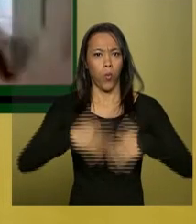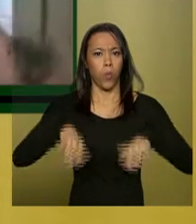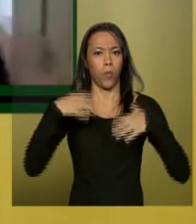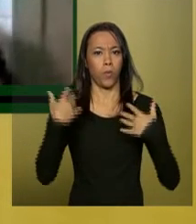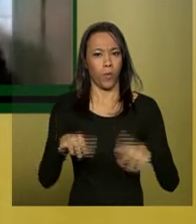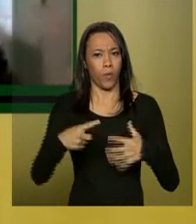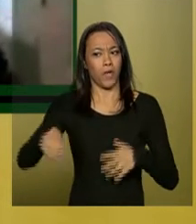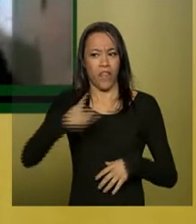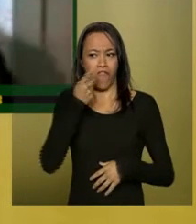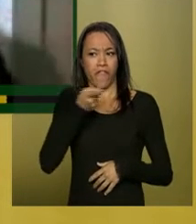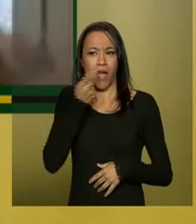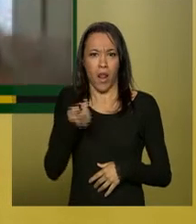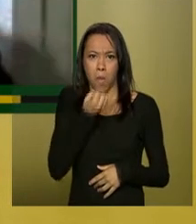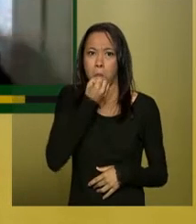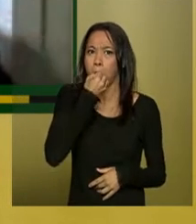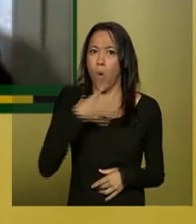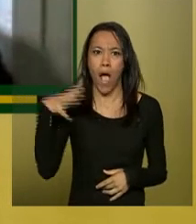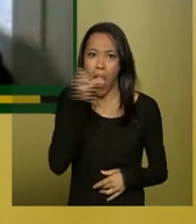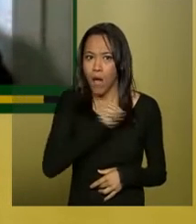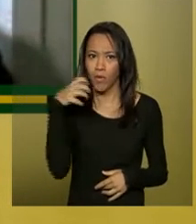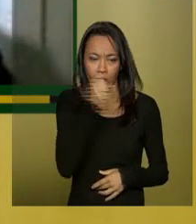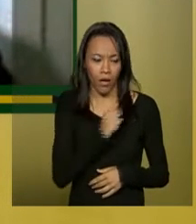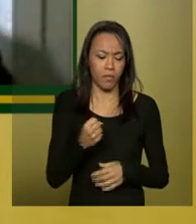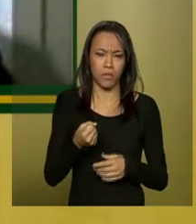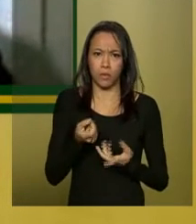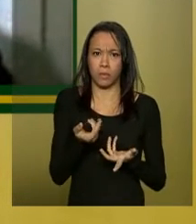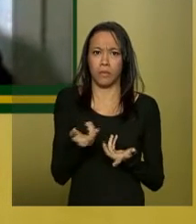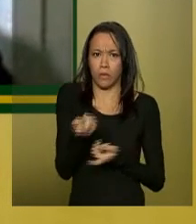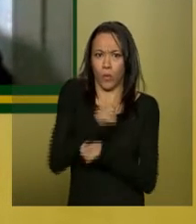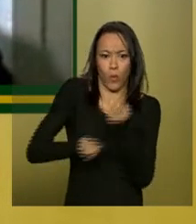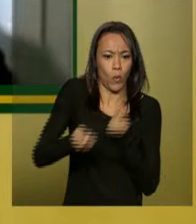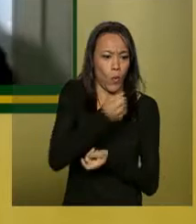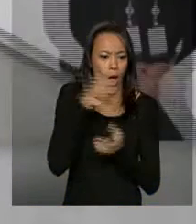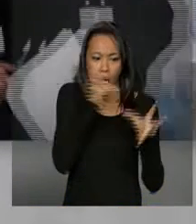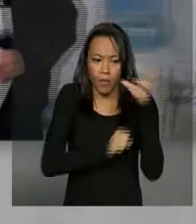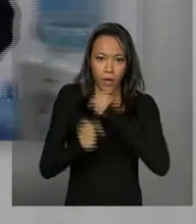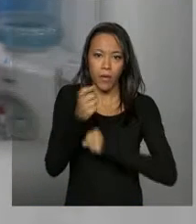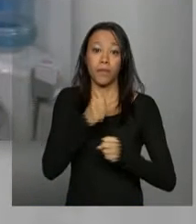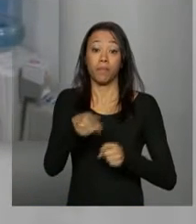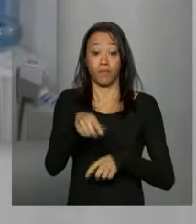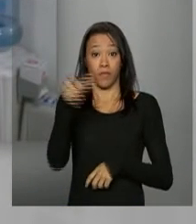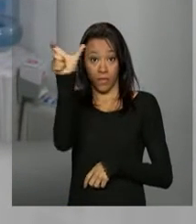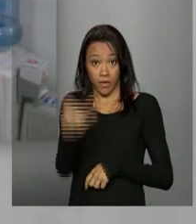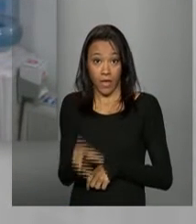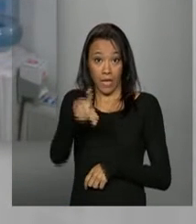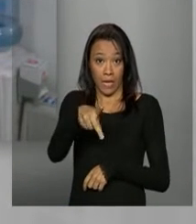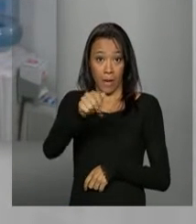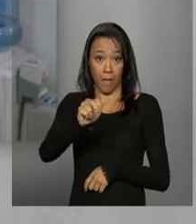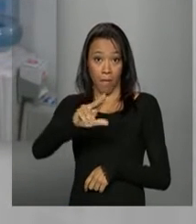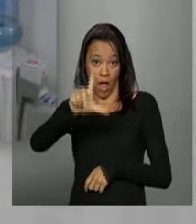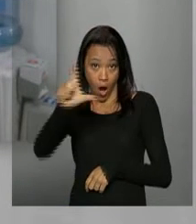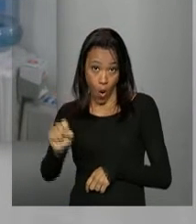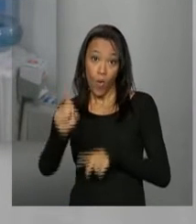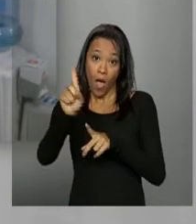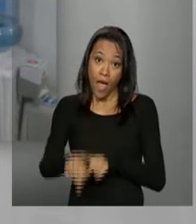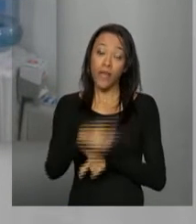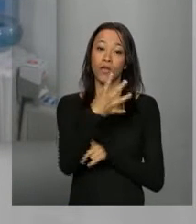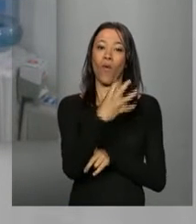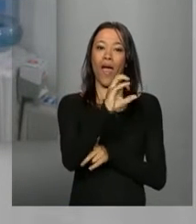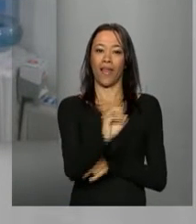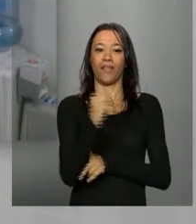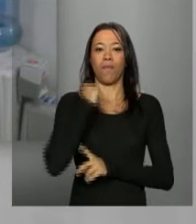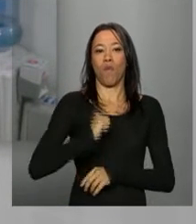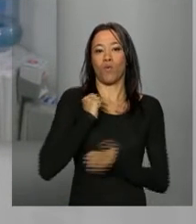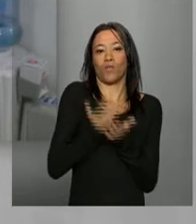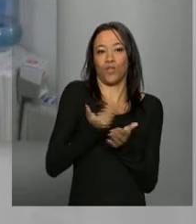dizem os coreanos, pali-pali, rápido, rápido. O negócio voa mesmo. Paulo é um dos cerca de 40 bolsistas do programa que